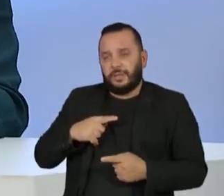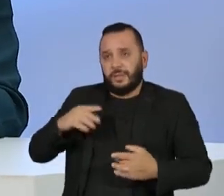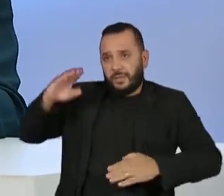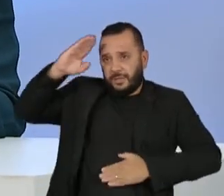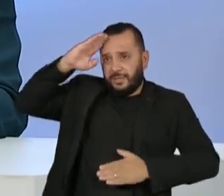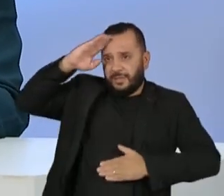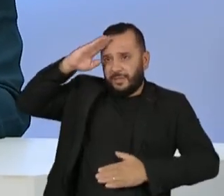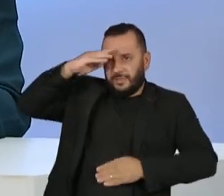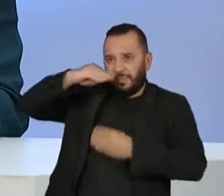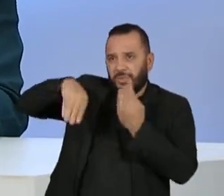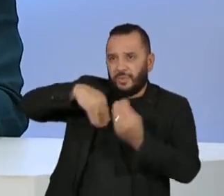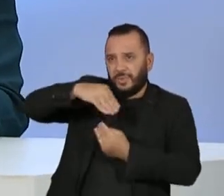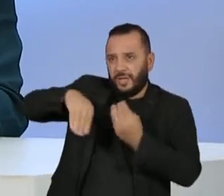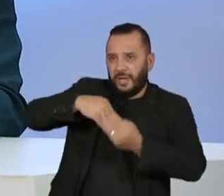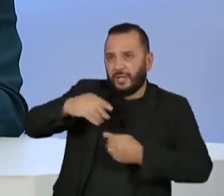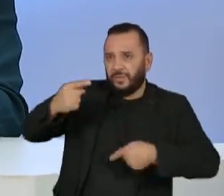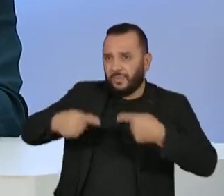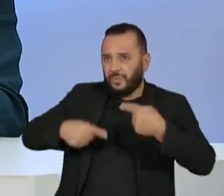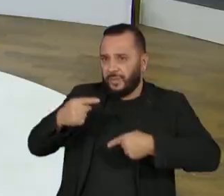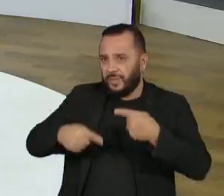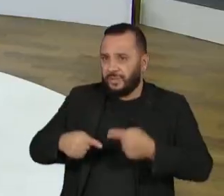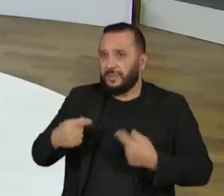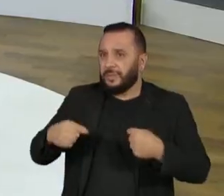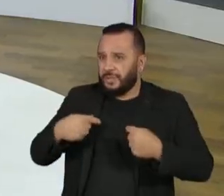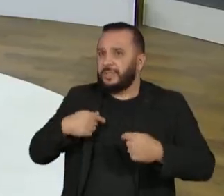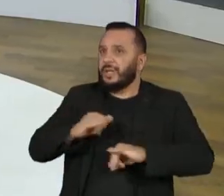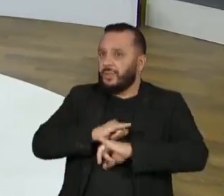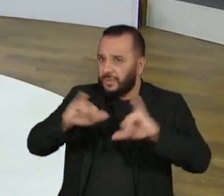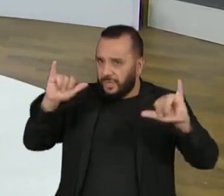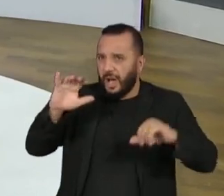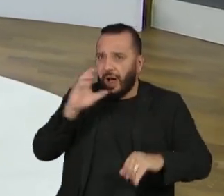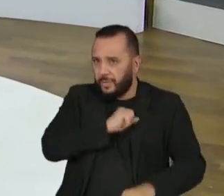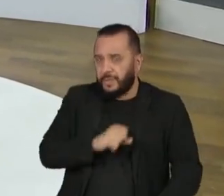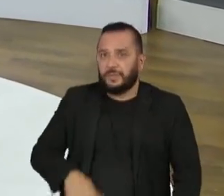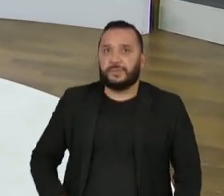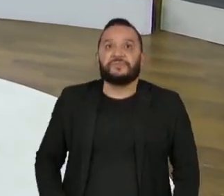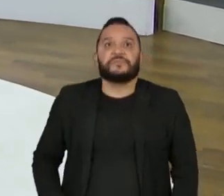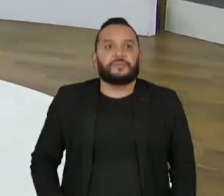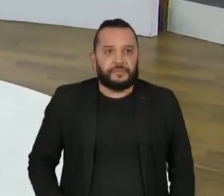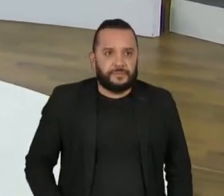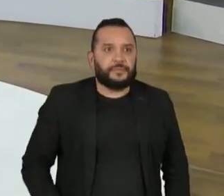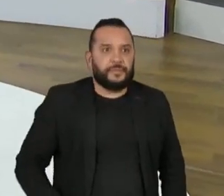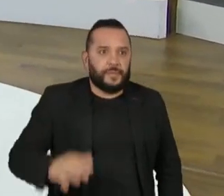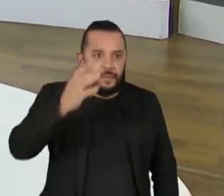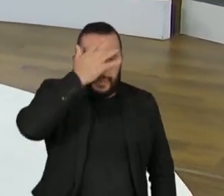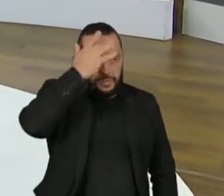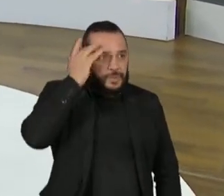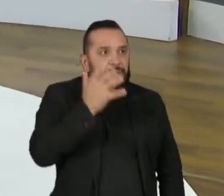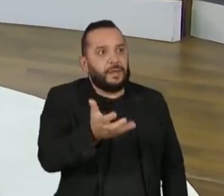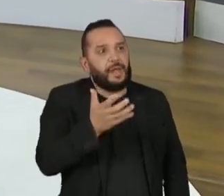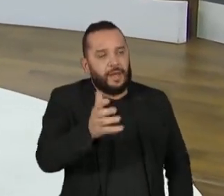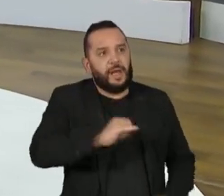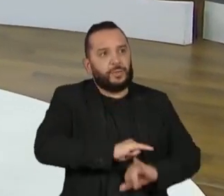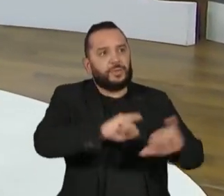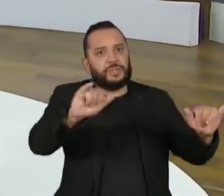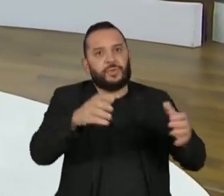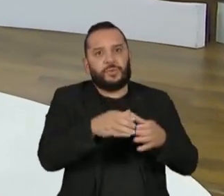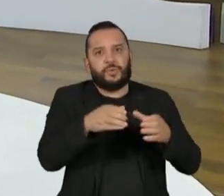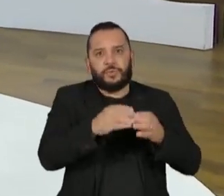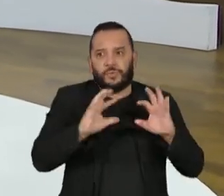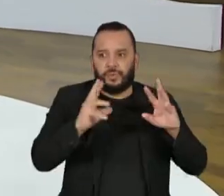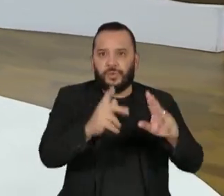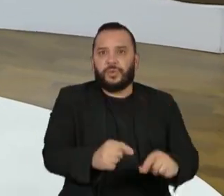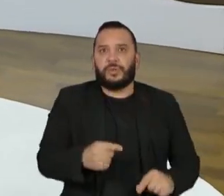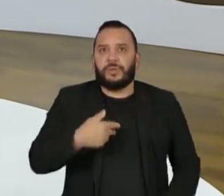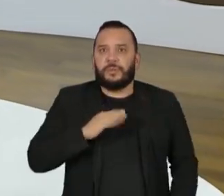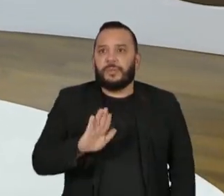concorda com isso, que esses nomes devem ser anunciados? Não, claro que todo mundo quer que se anuncie até a equipe inteira. O presidente